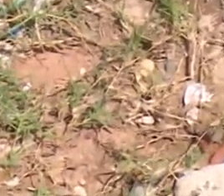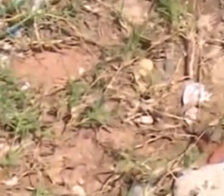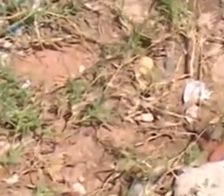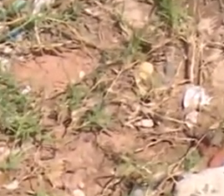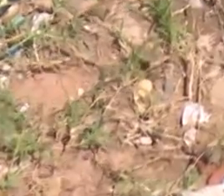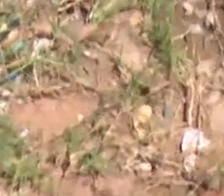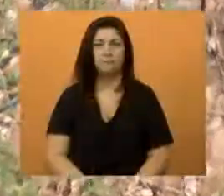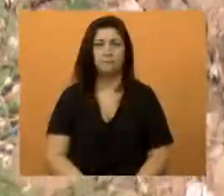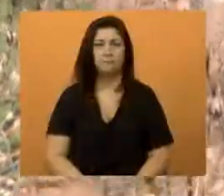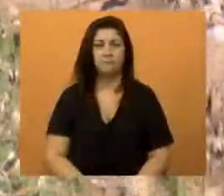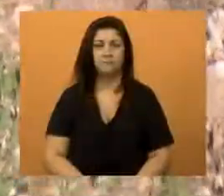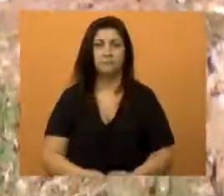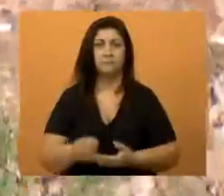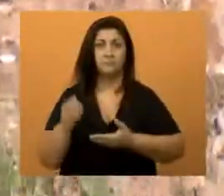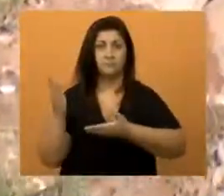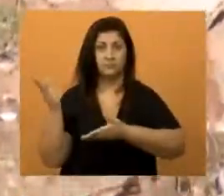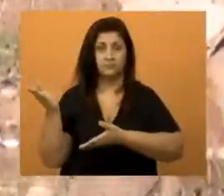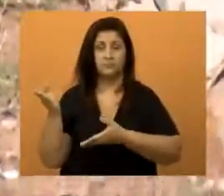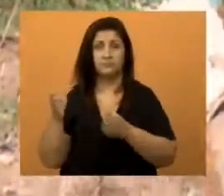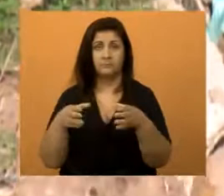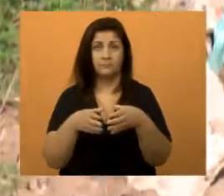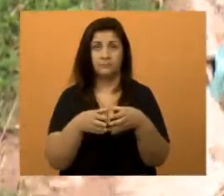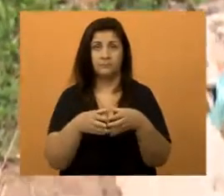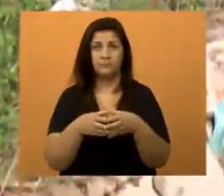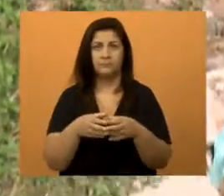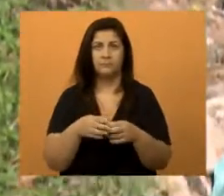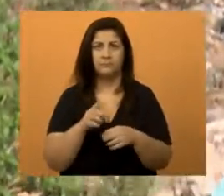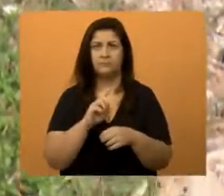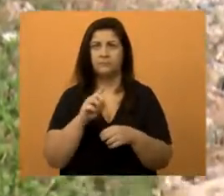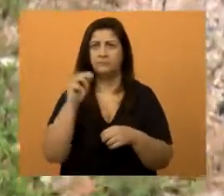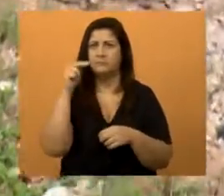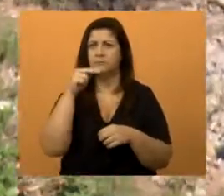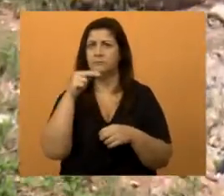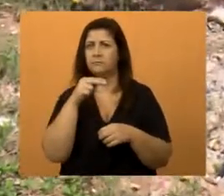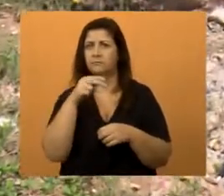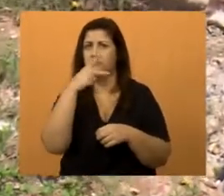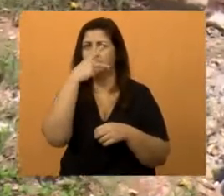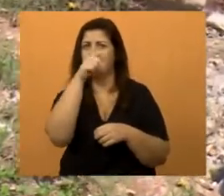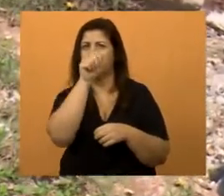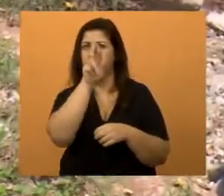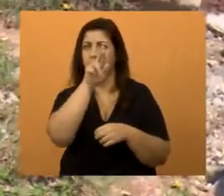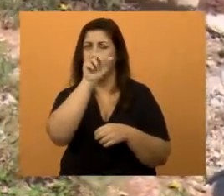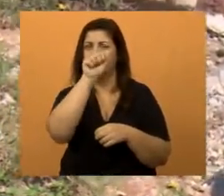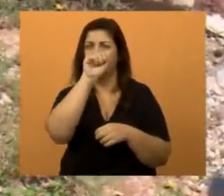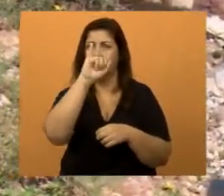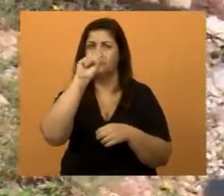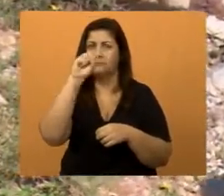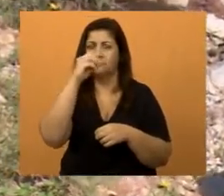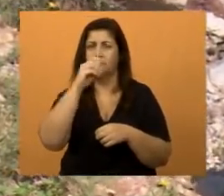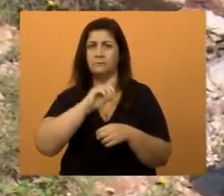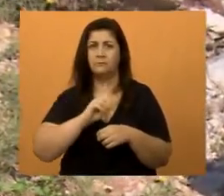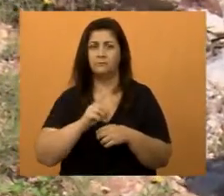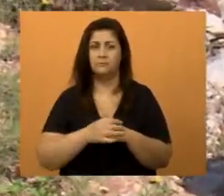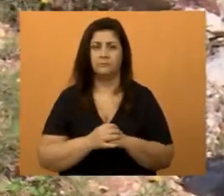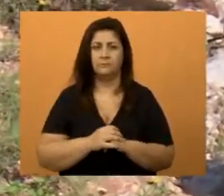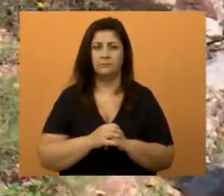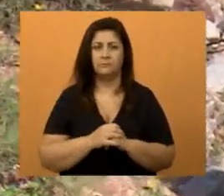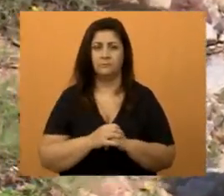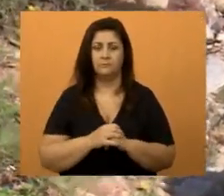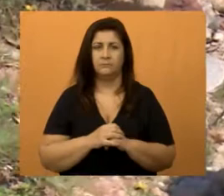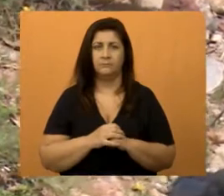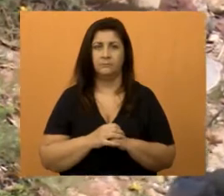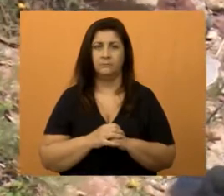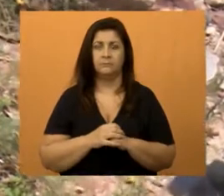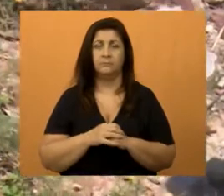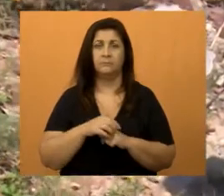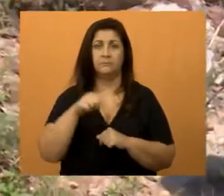Nós estamos aqui no Paraíso, e não é aquela novela do Paraíso, não. Não é o outro lado do Paraíso. O outro lado do Paraíso é o outro